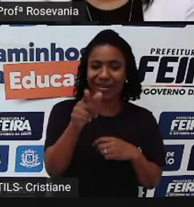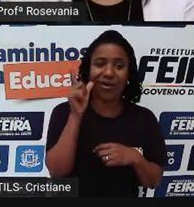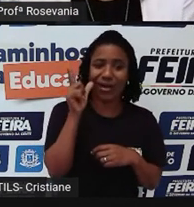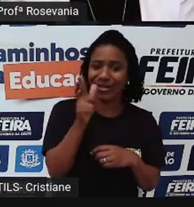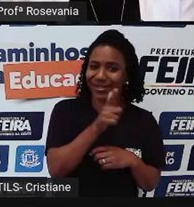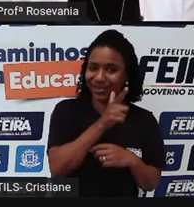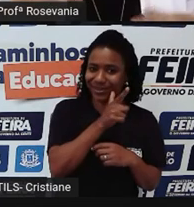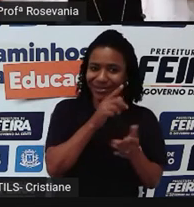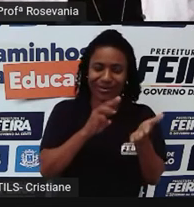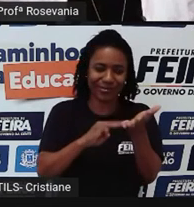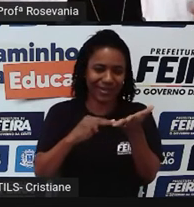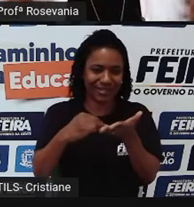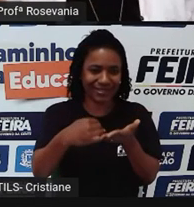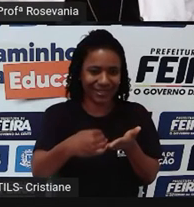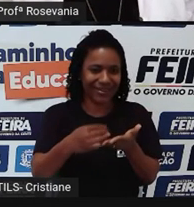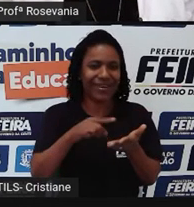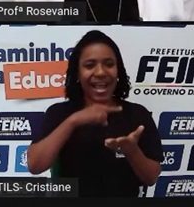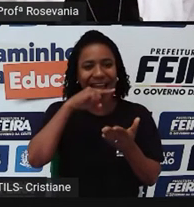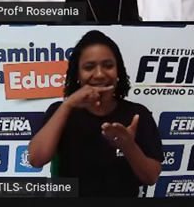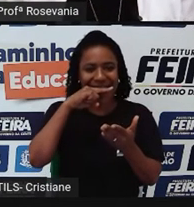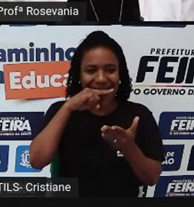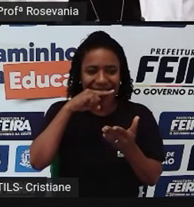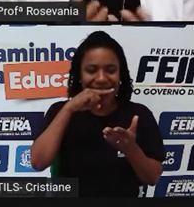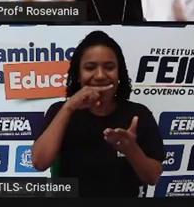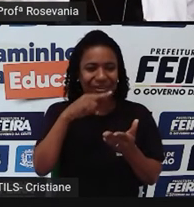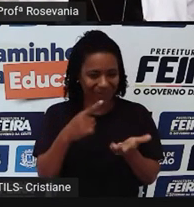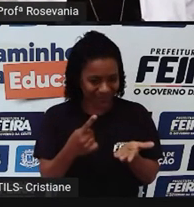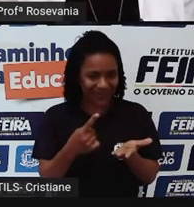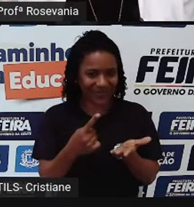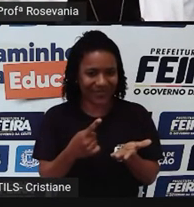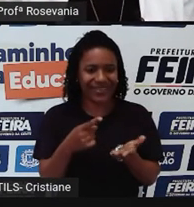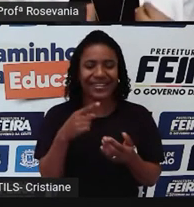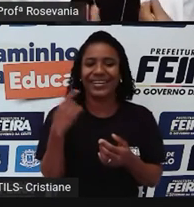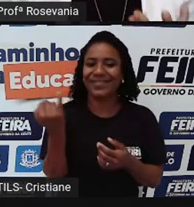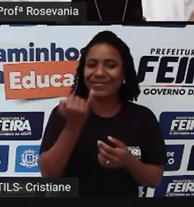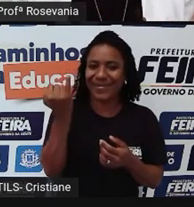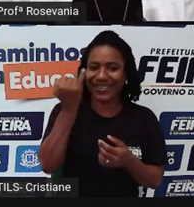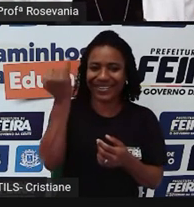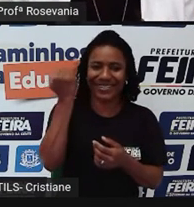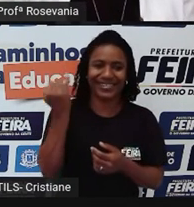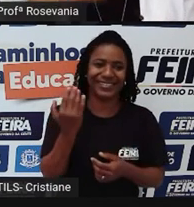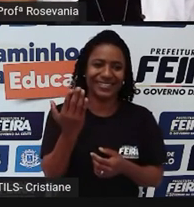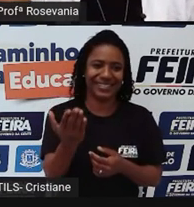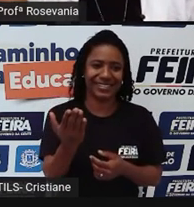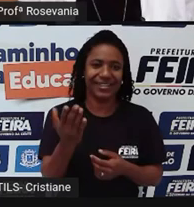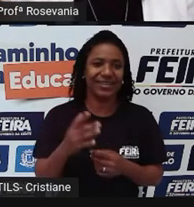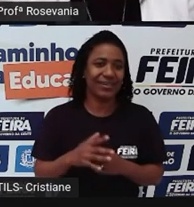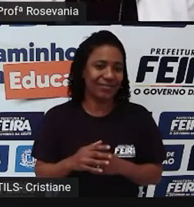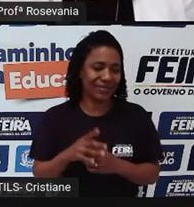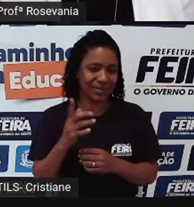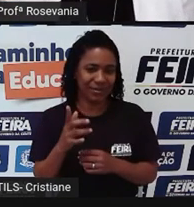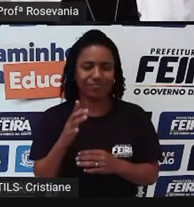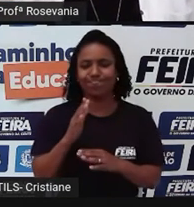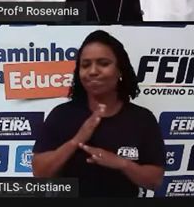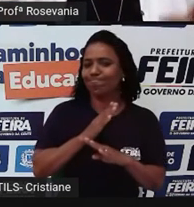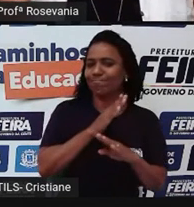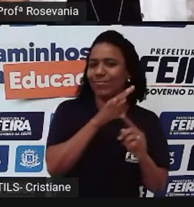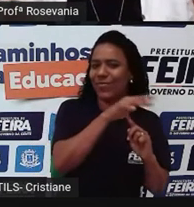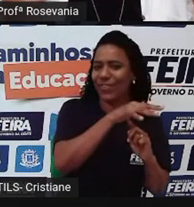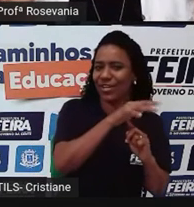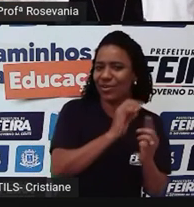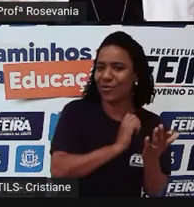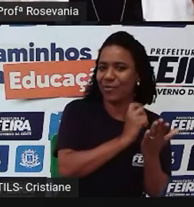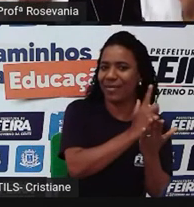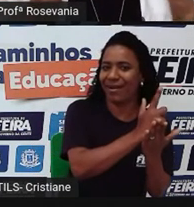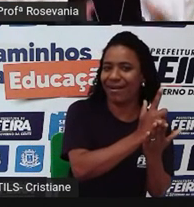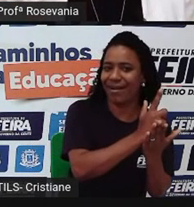na feira, não tem como você ir na feira e não sentir aquele, você pode até não comer, mas deixar